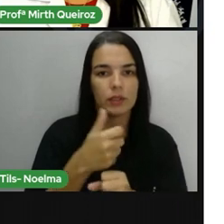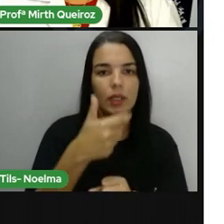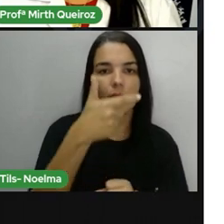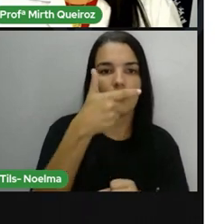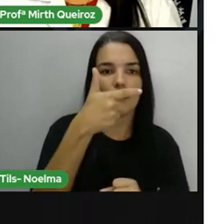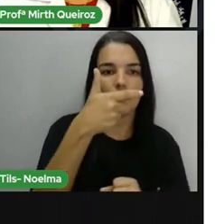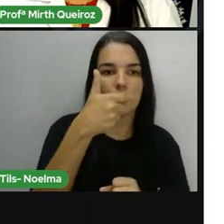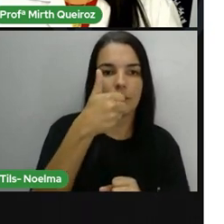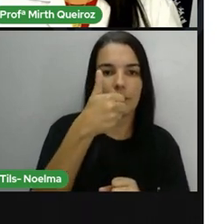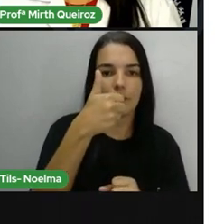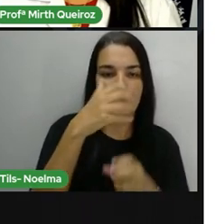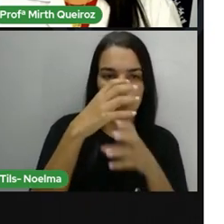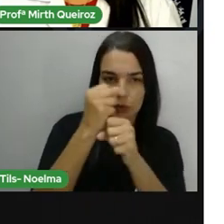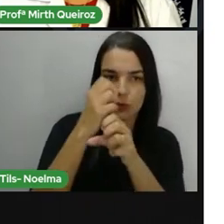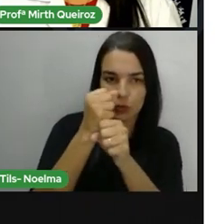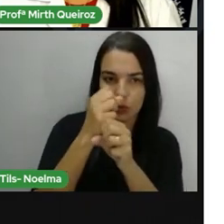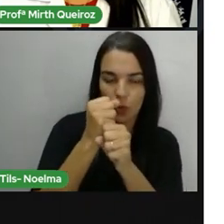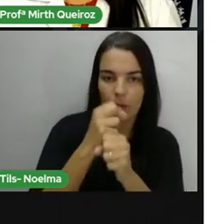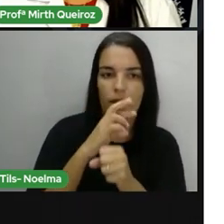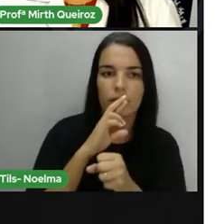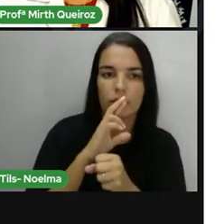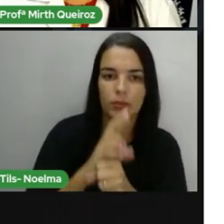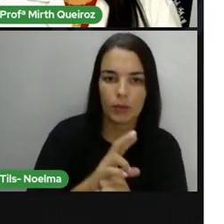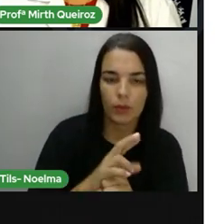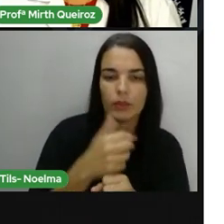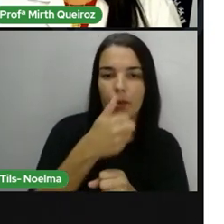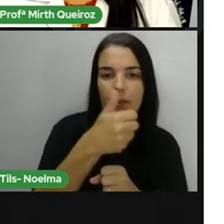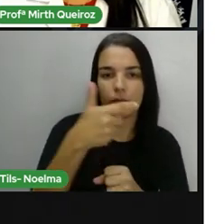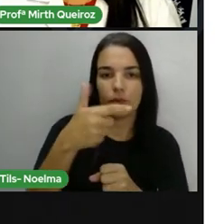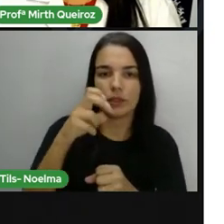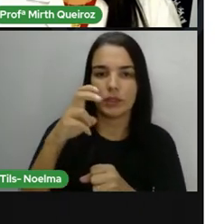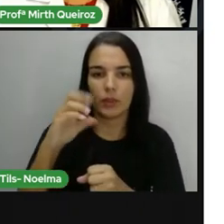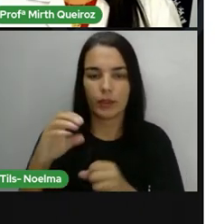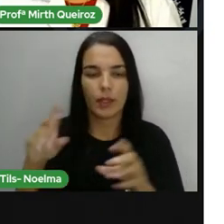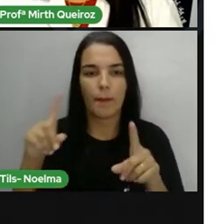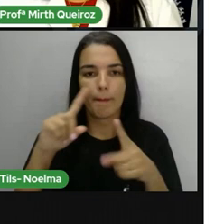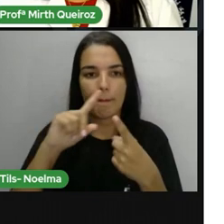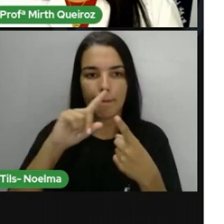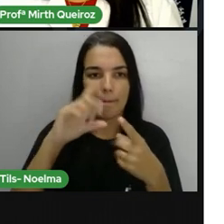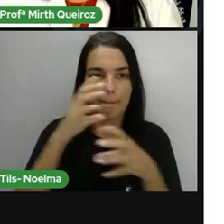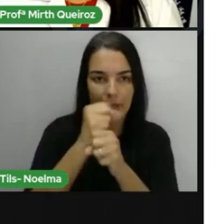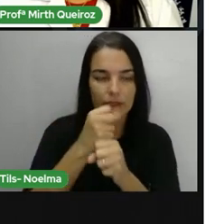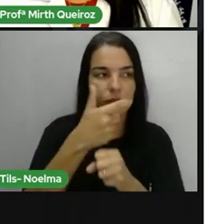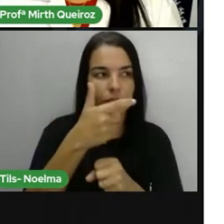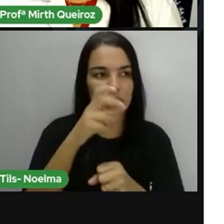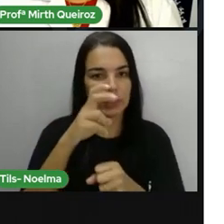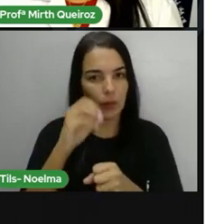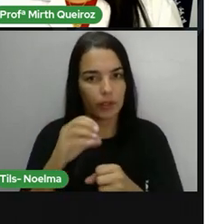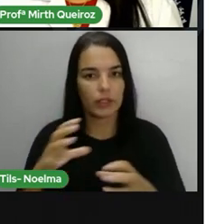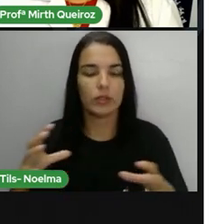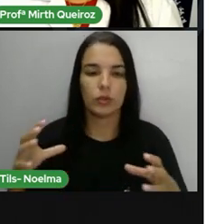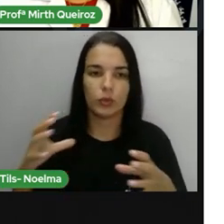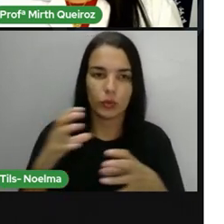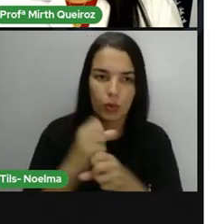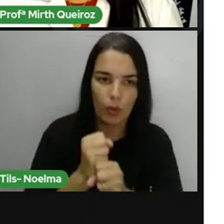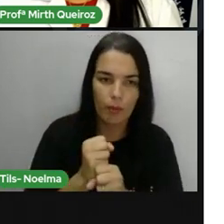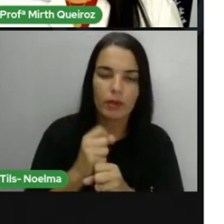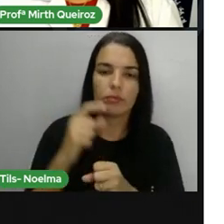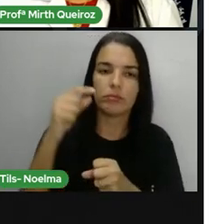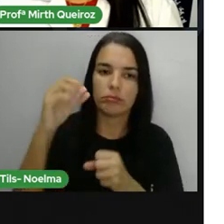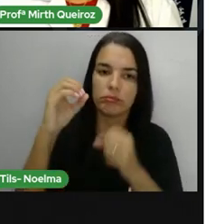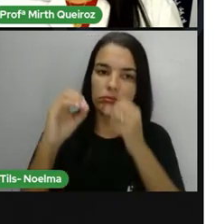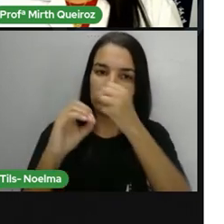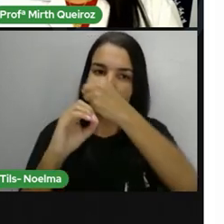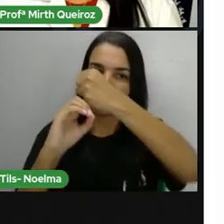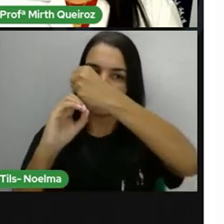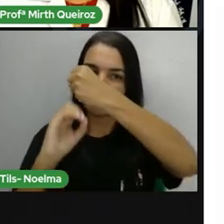abaixo, a gente soma as respostas. 1250 mais 250. 0, abaixo do 0. Porque